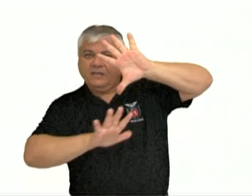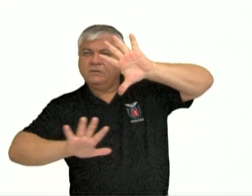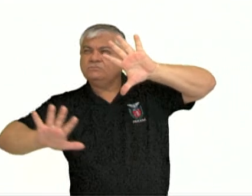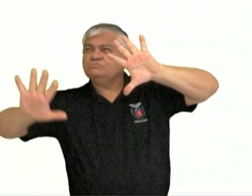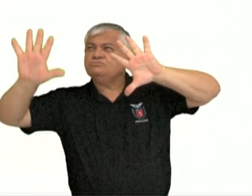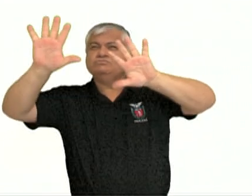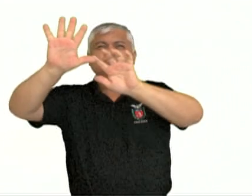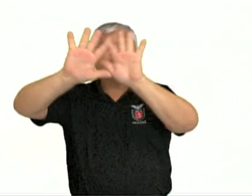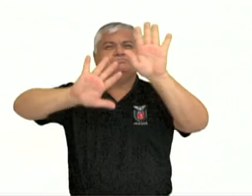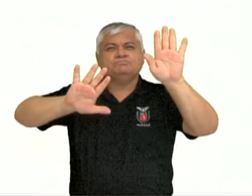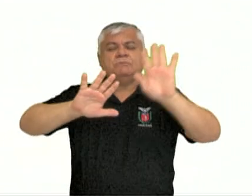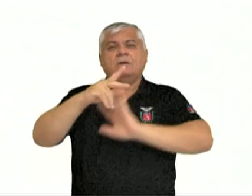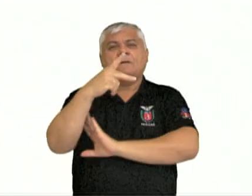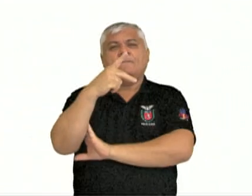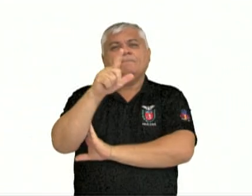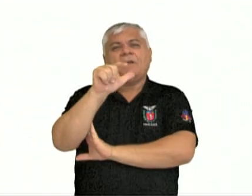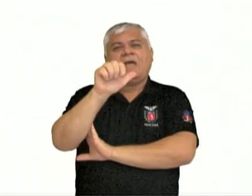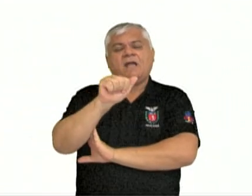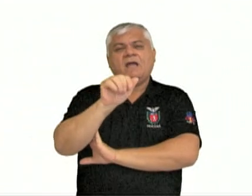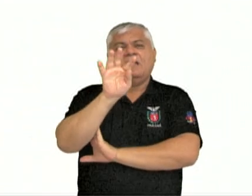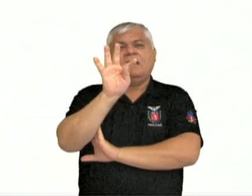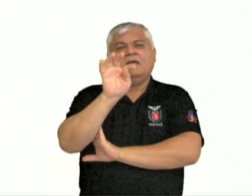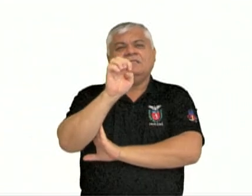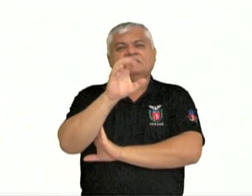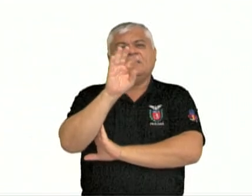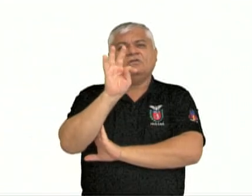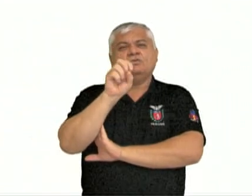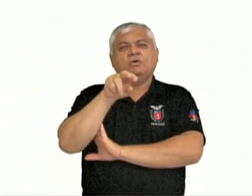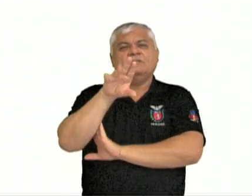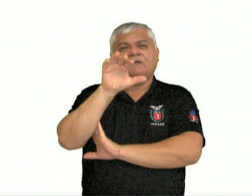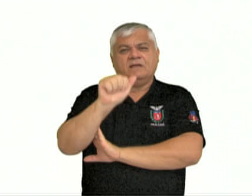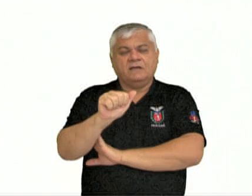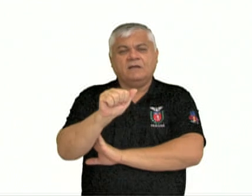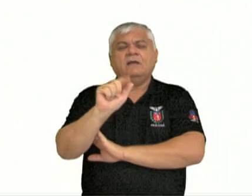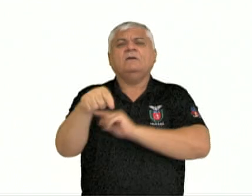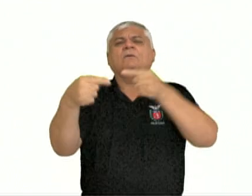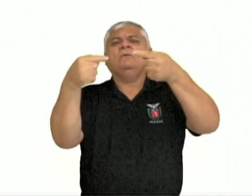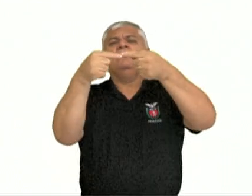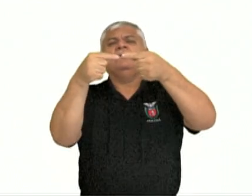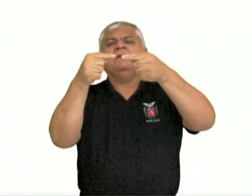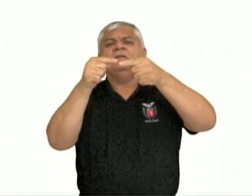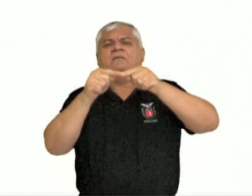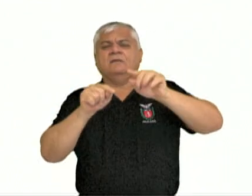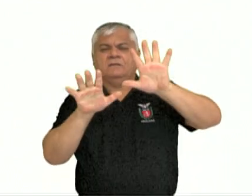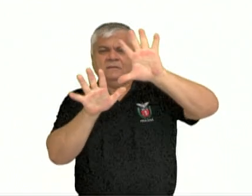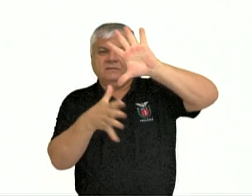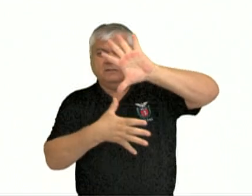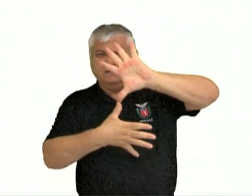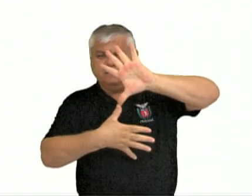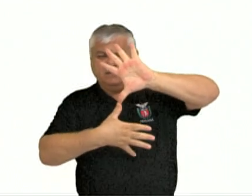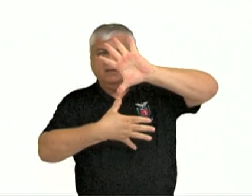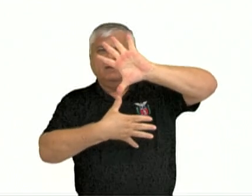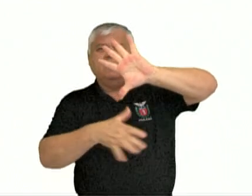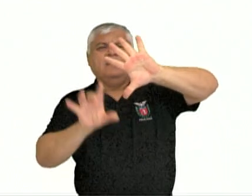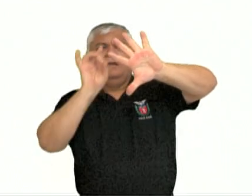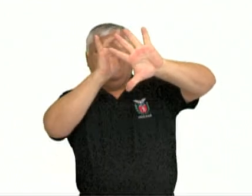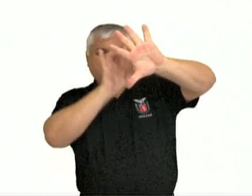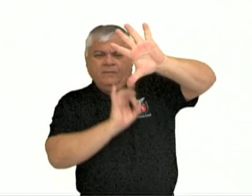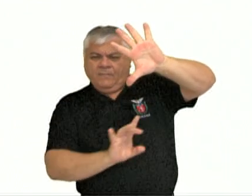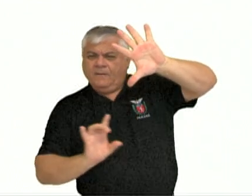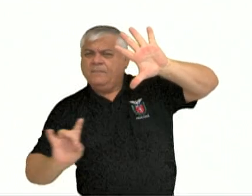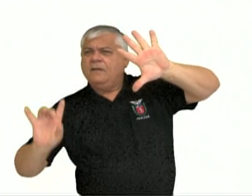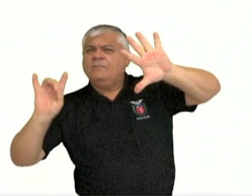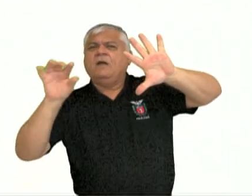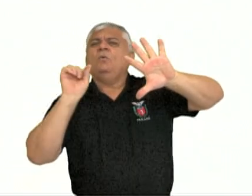placas tectônicas. Esses grandes pedaços ali. O que cabe dentro de um pedaço desse chamado